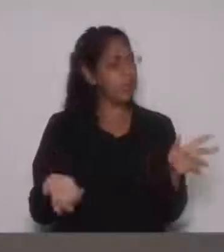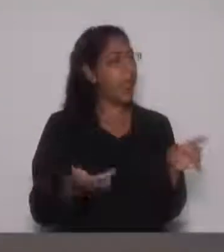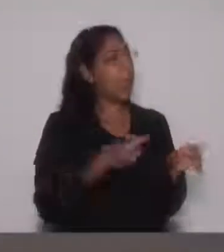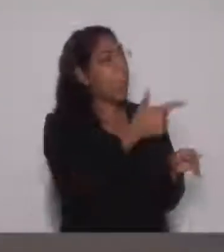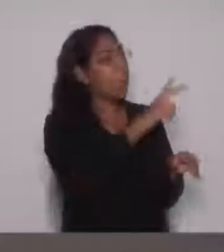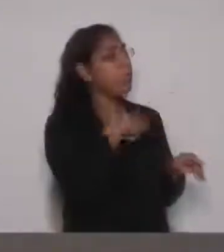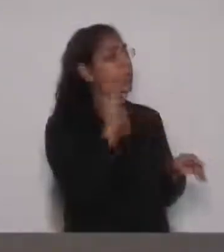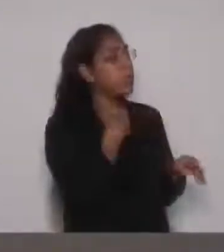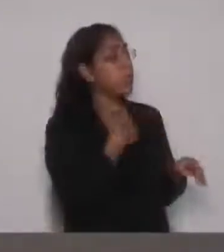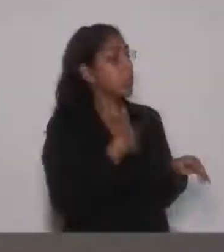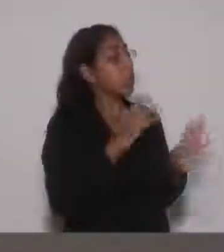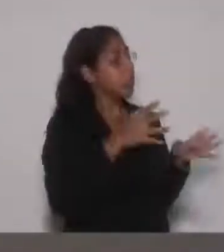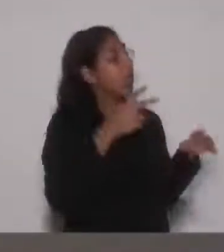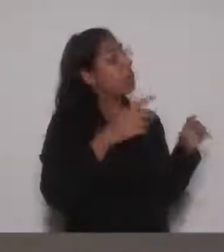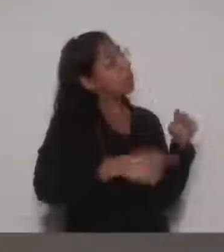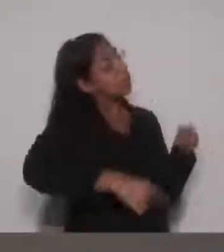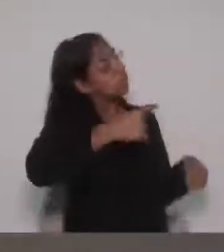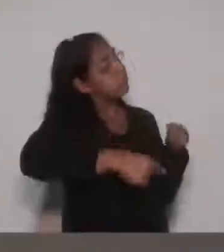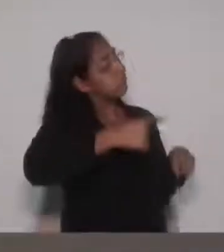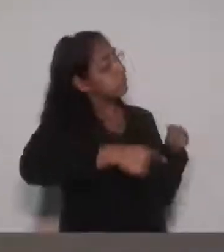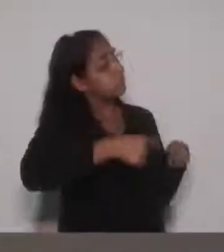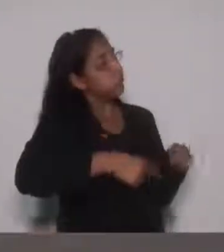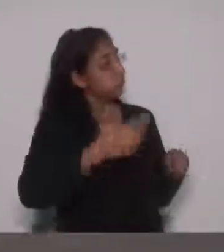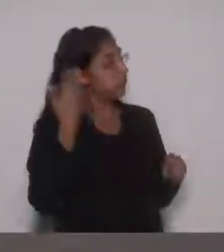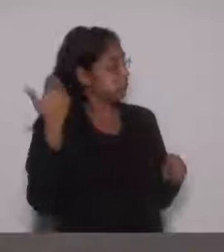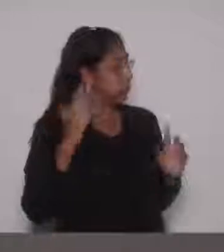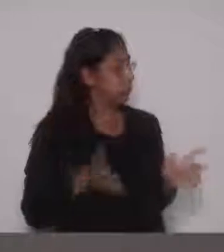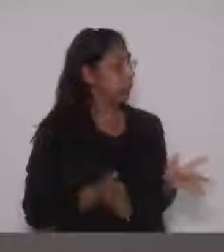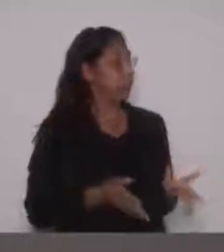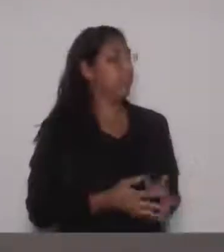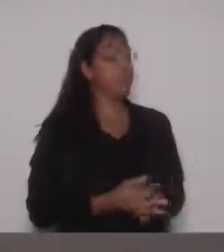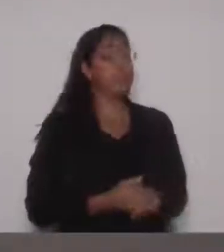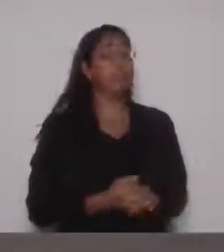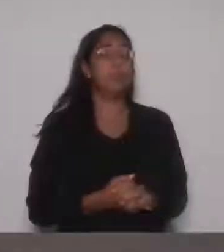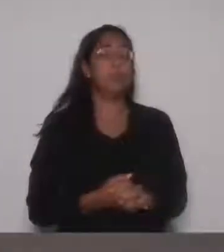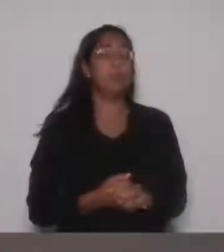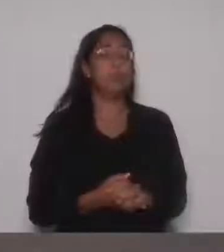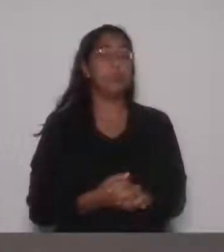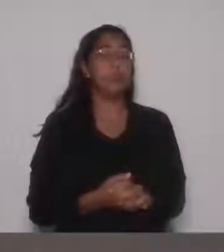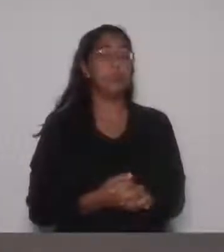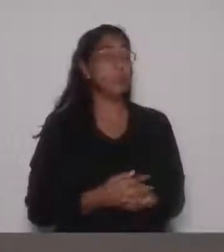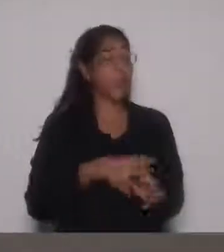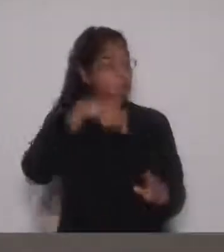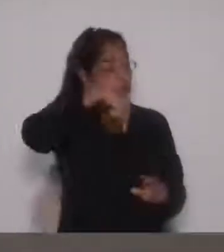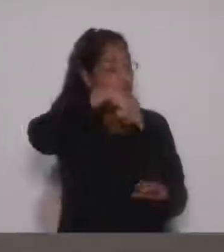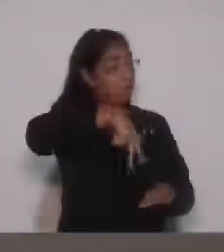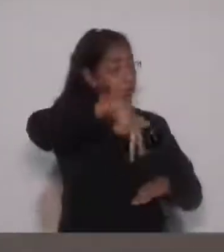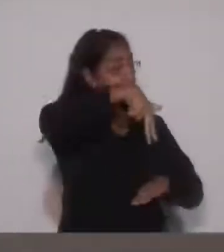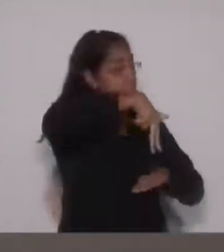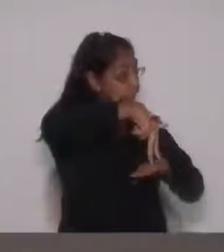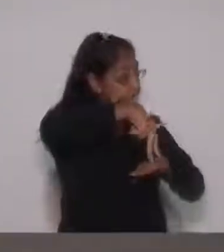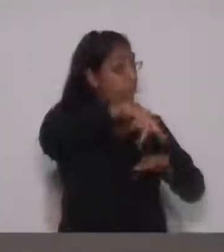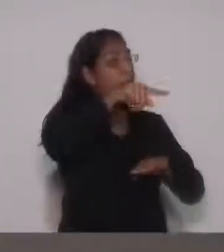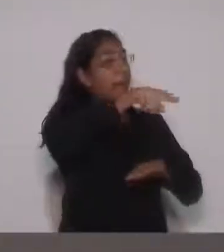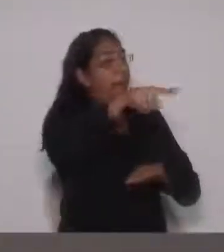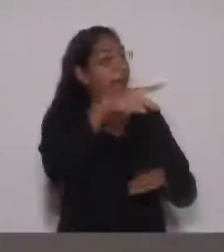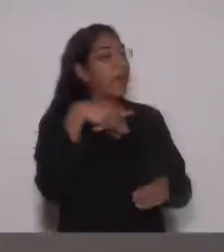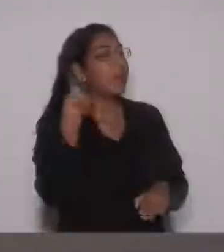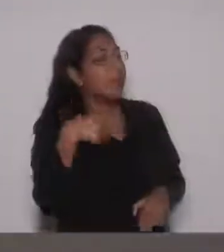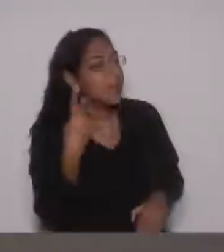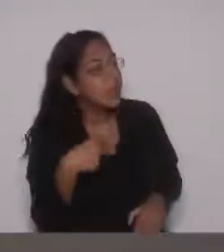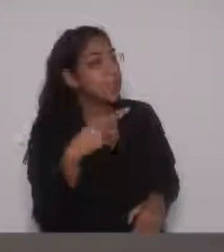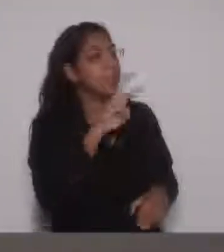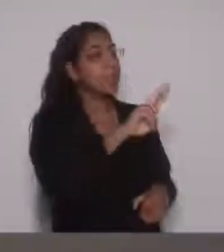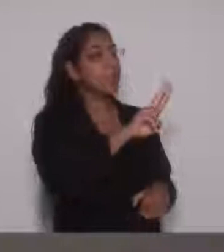discuti, mas aqui na tribuna, com o vereador Rubens Nunes, eu não